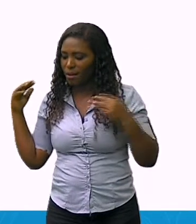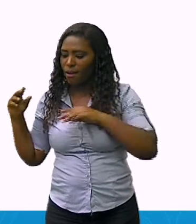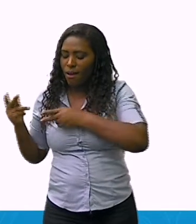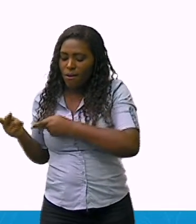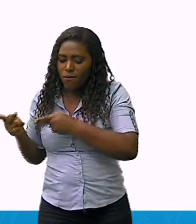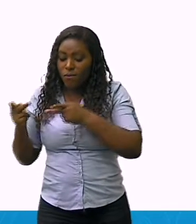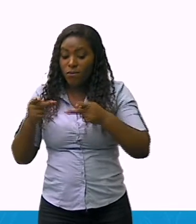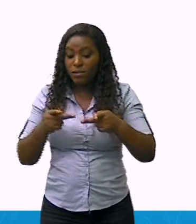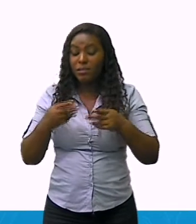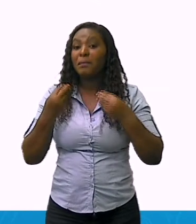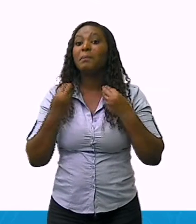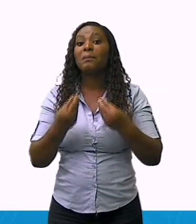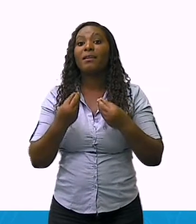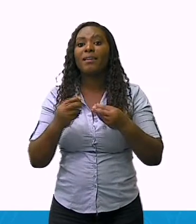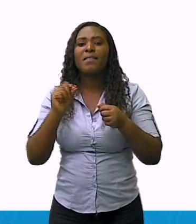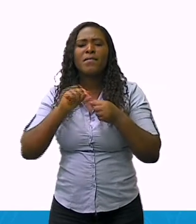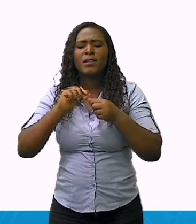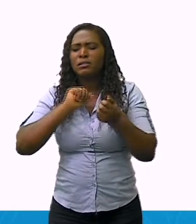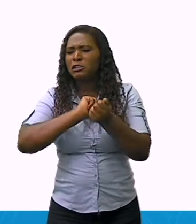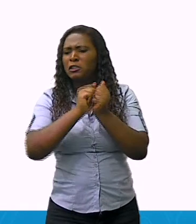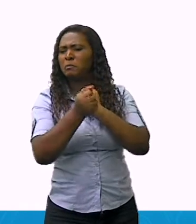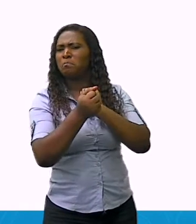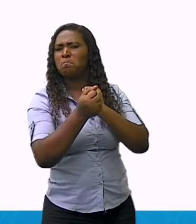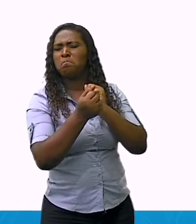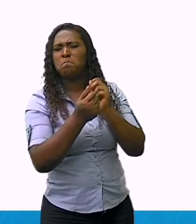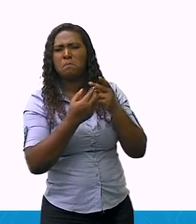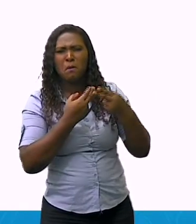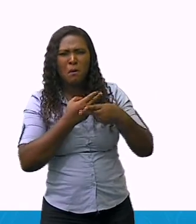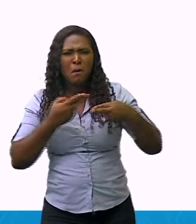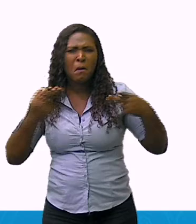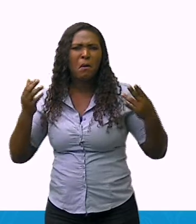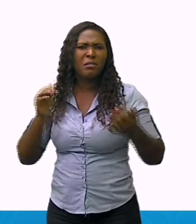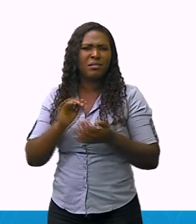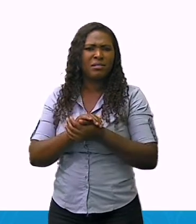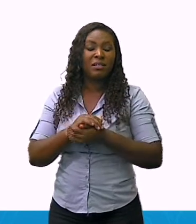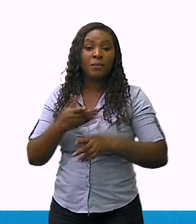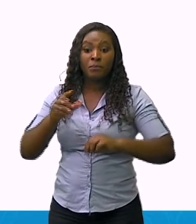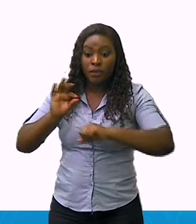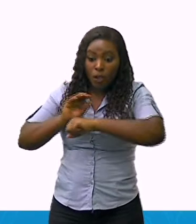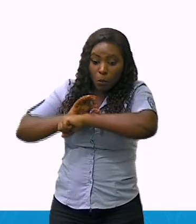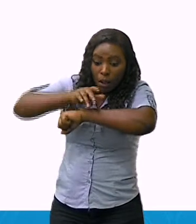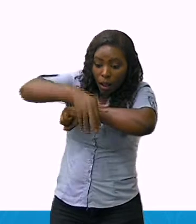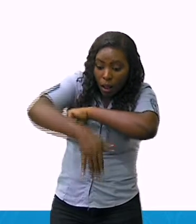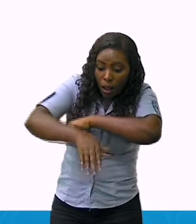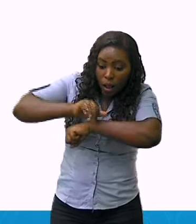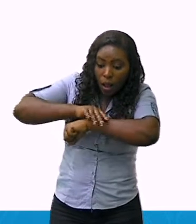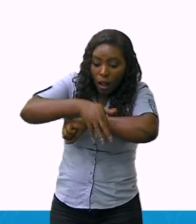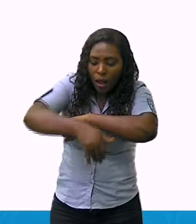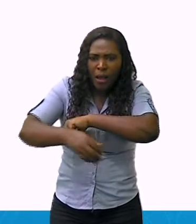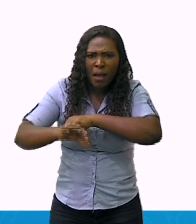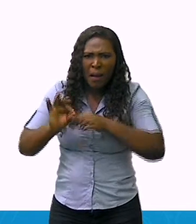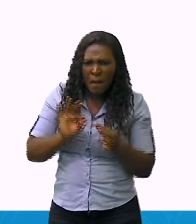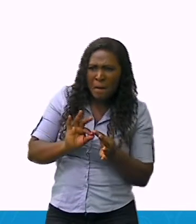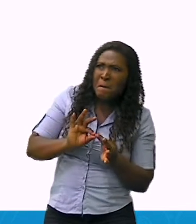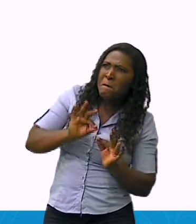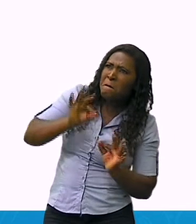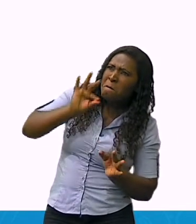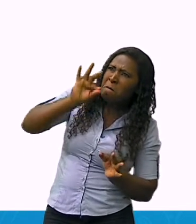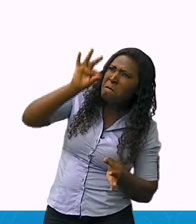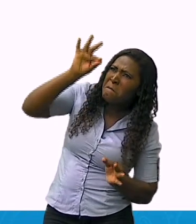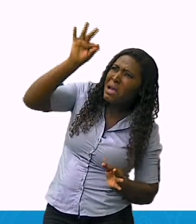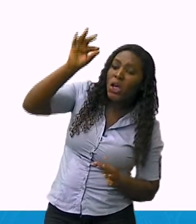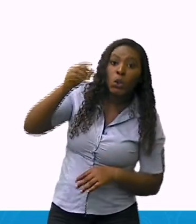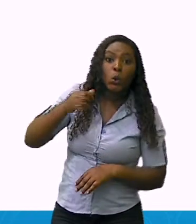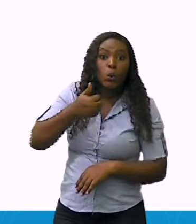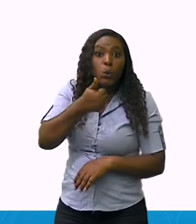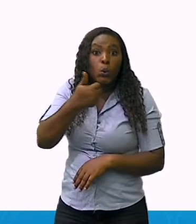Ela possui cerca de 35 metros de queda d'água, sendo uma excelente dica para as pessoas que praticam, por